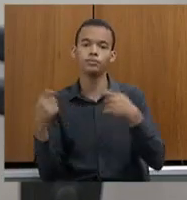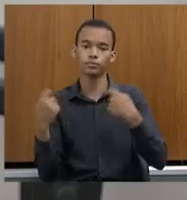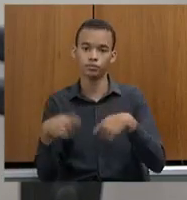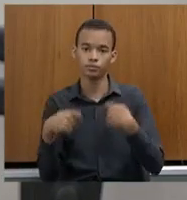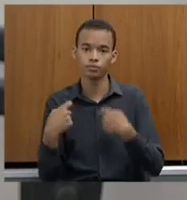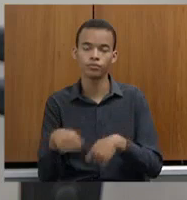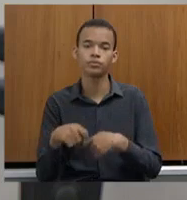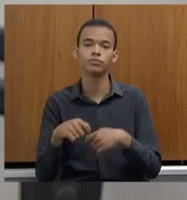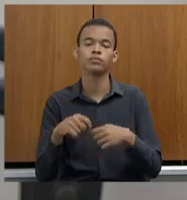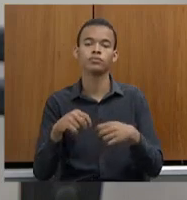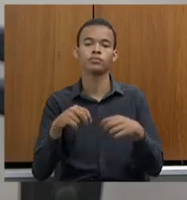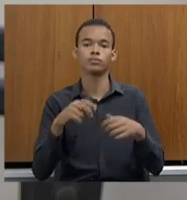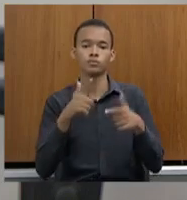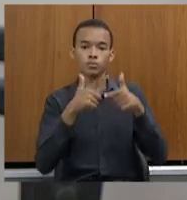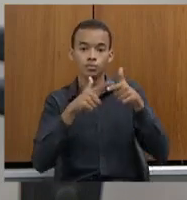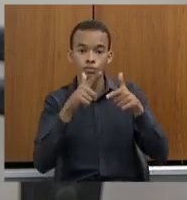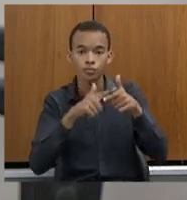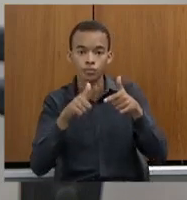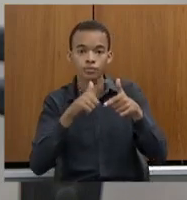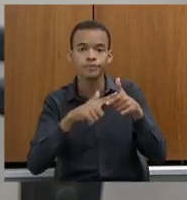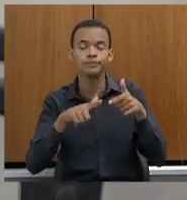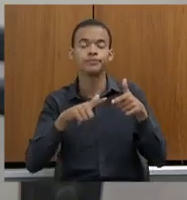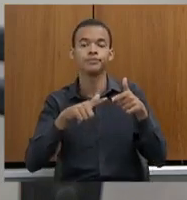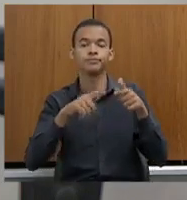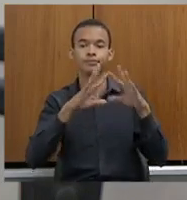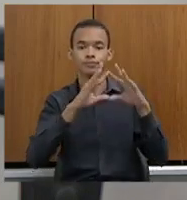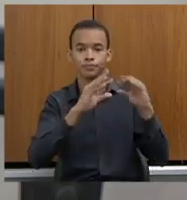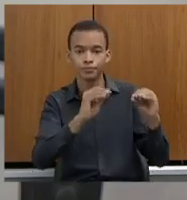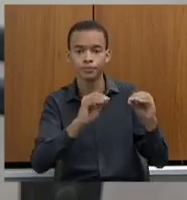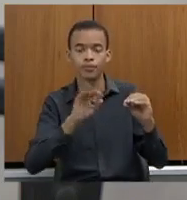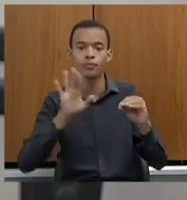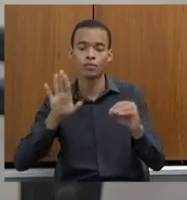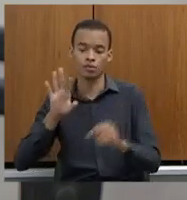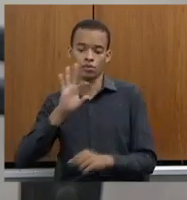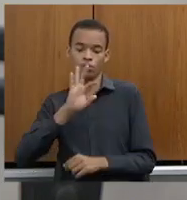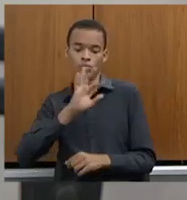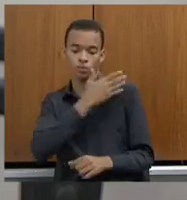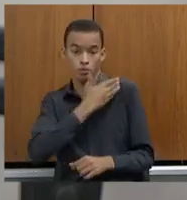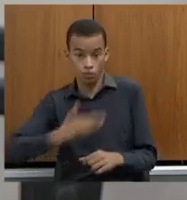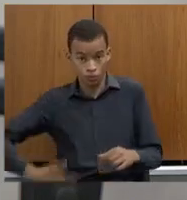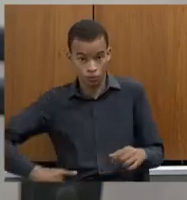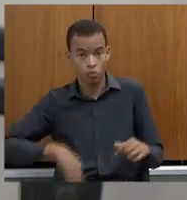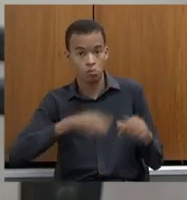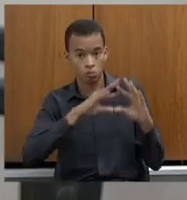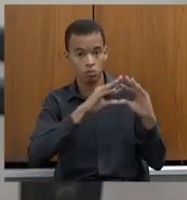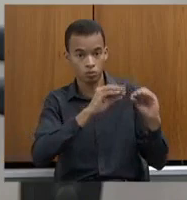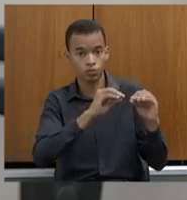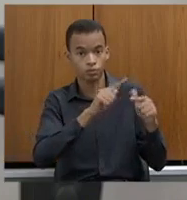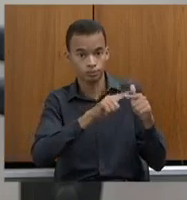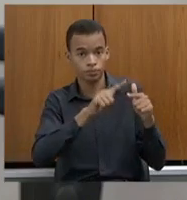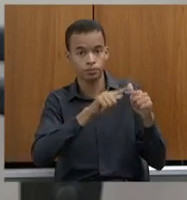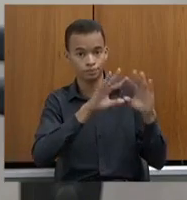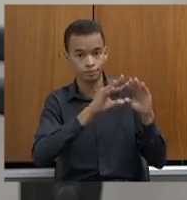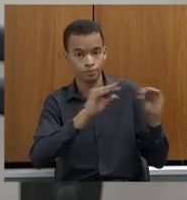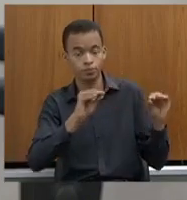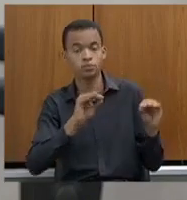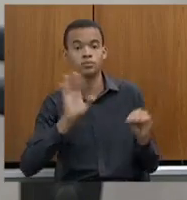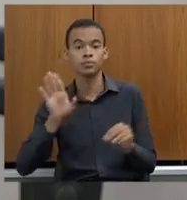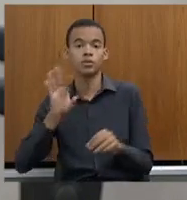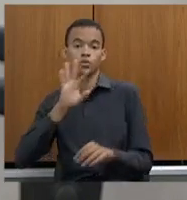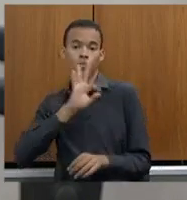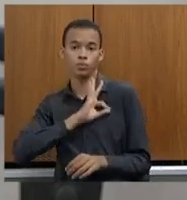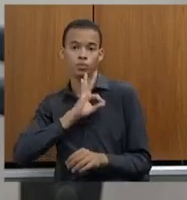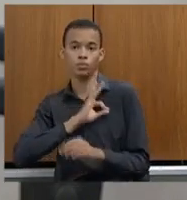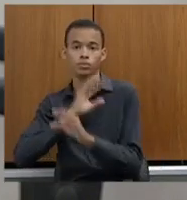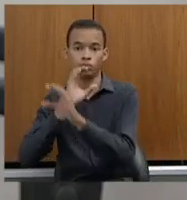problema de governo, mas não da Polícia Civil enquanto instituição. a Polícia Civil tem que tomar um cuidado enorme